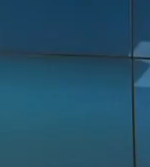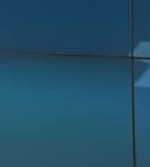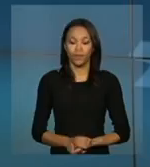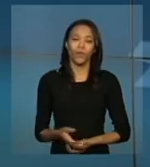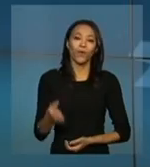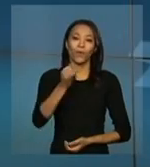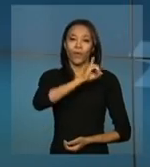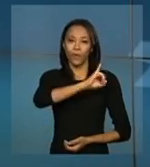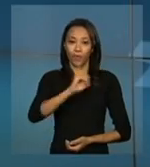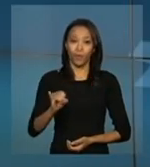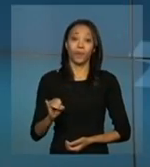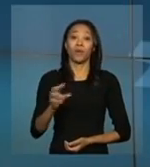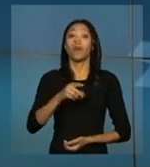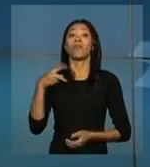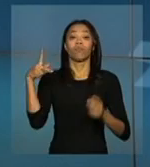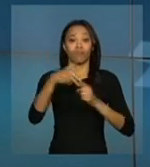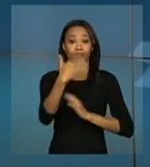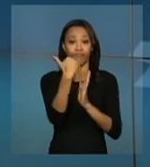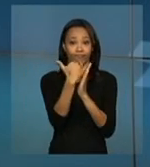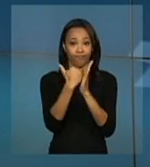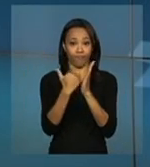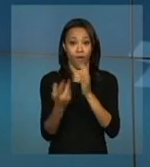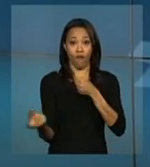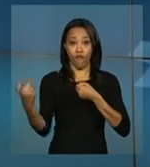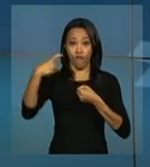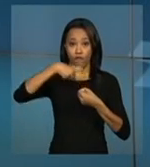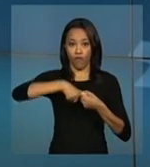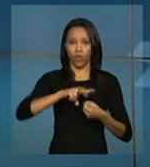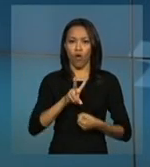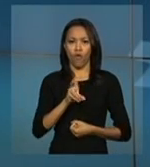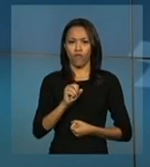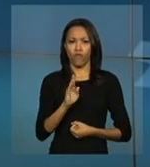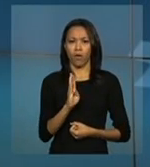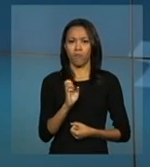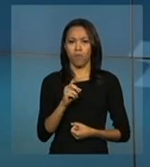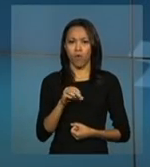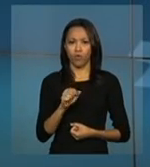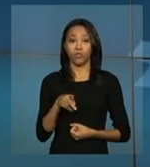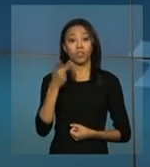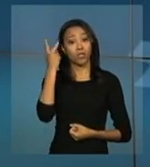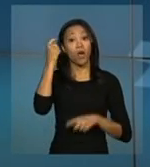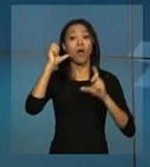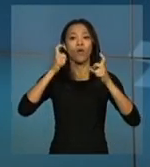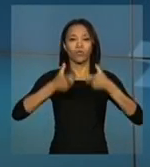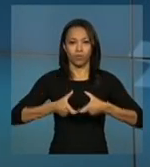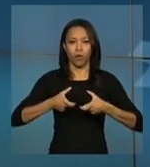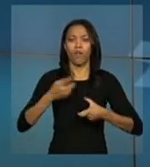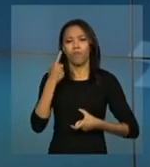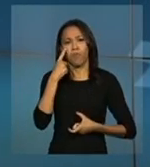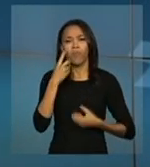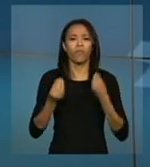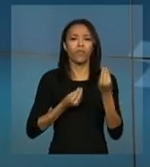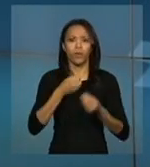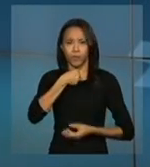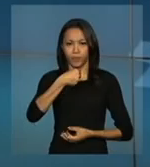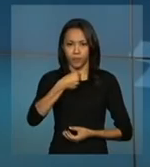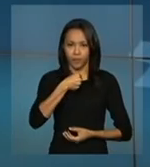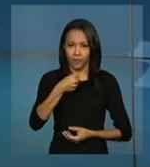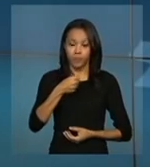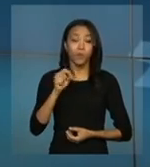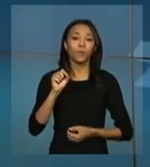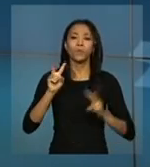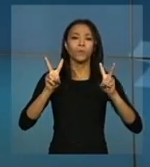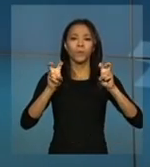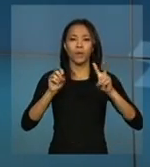Olá, interrompemos a programação para voltar ao vivo a Bolsa de Valores de São Paulo. Vamos acompanhar agora a entrevista coletiva